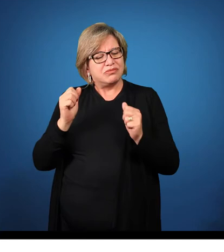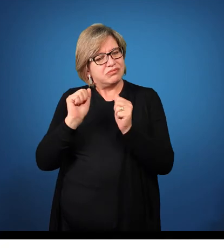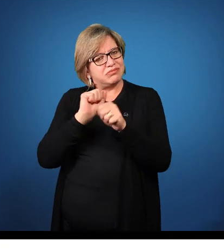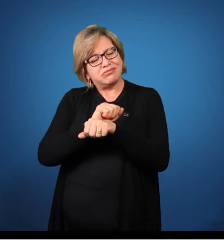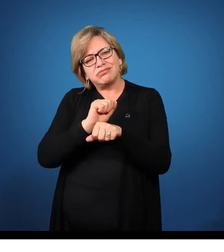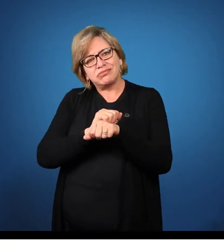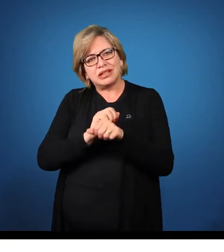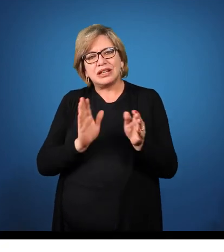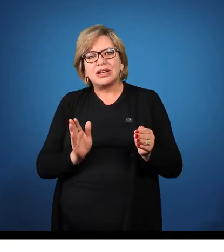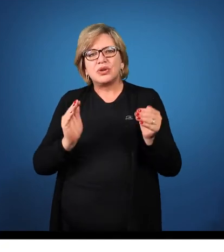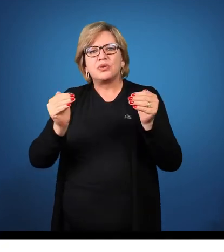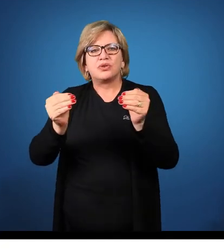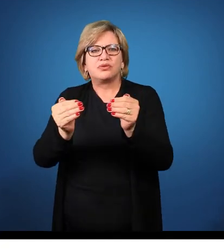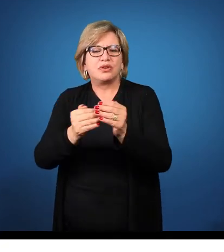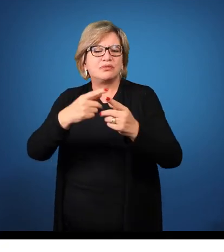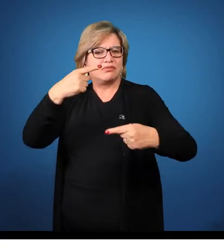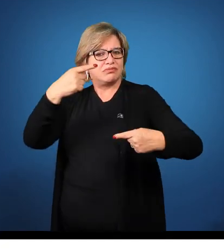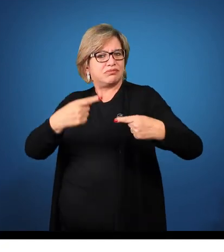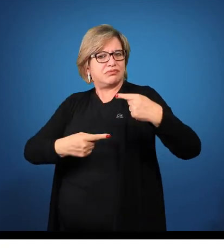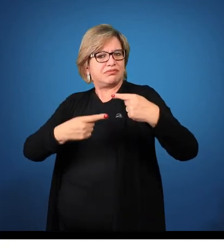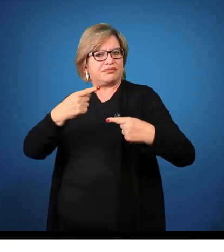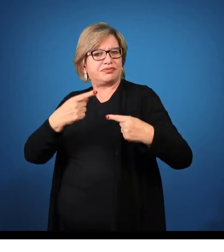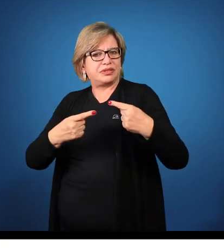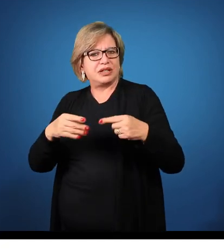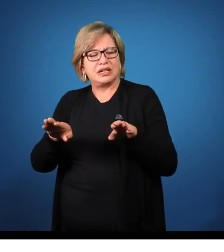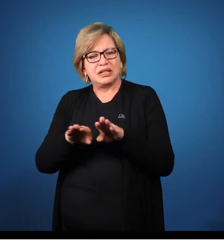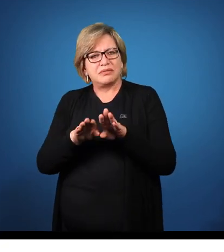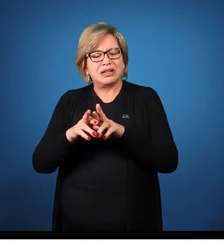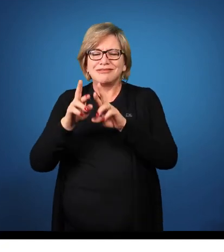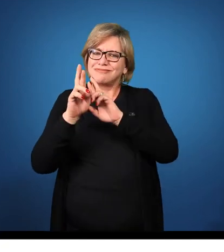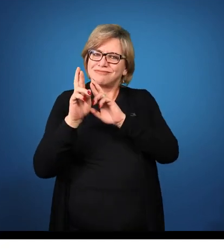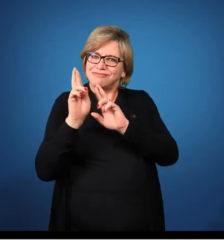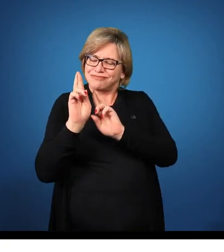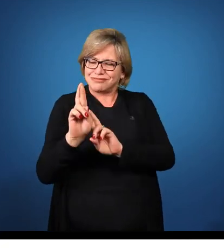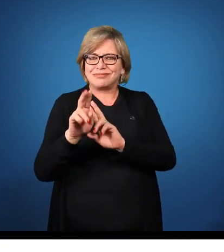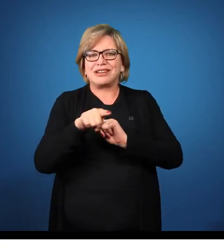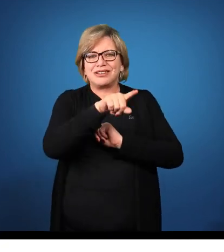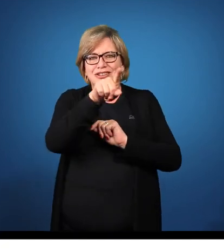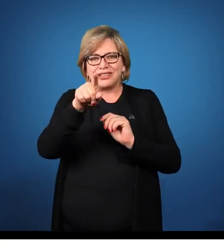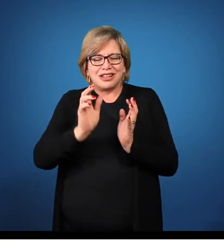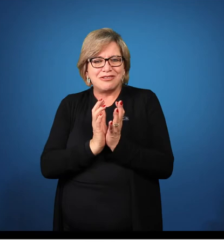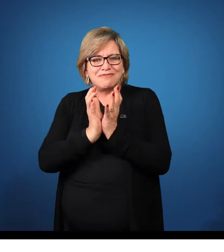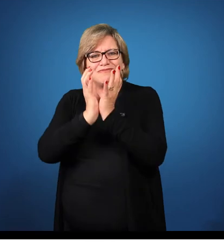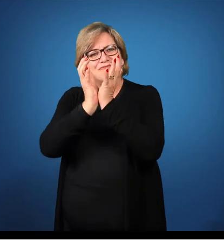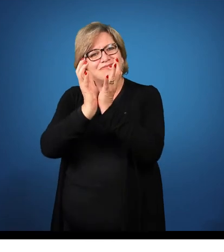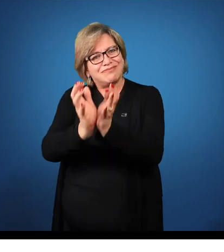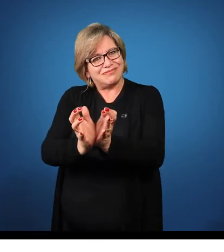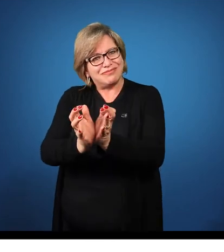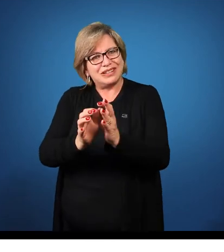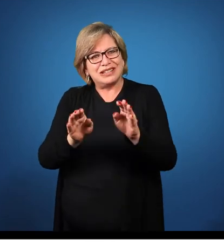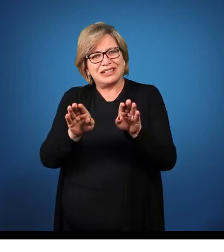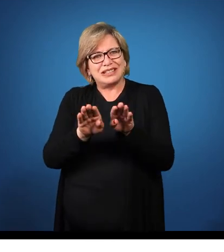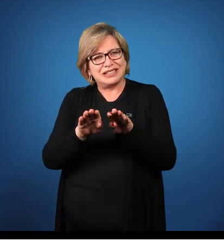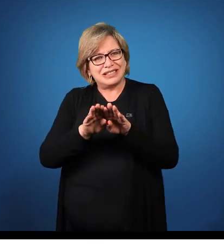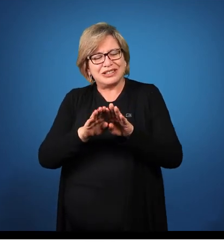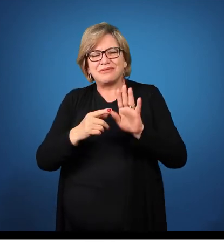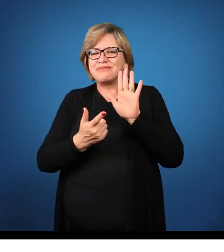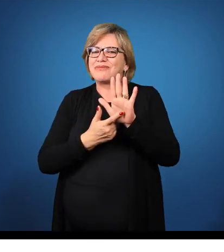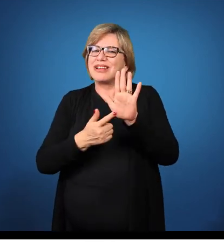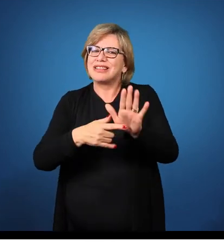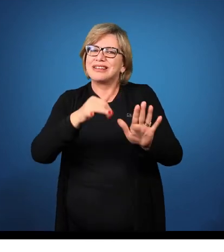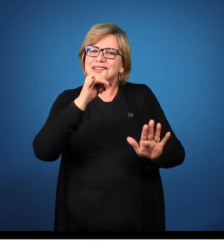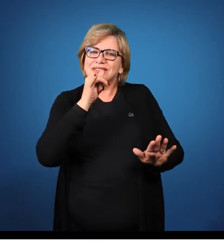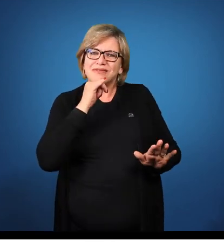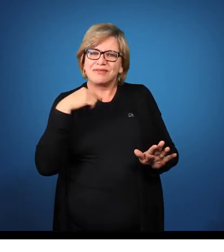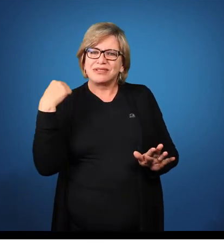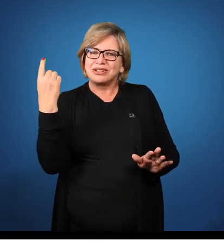no fórum, discutindo com vocês. E espero muito a participação de vocês. Tragam seus exemplos